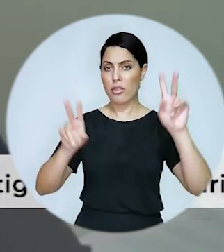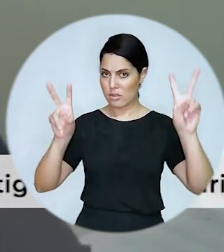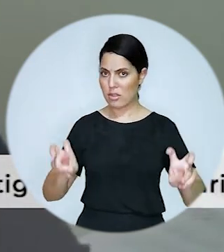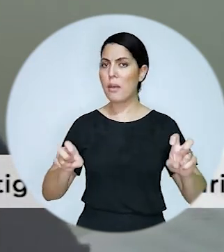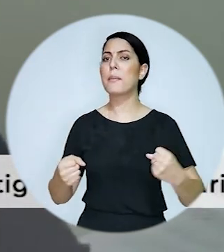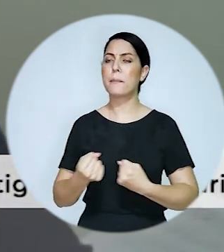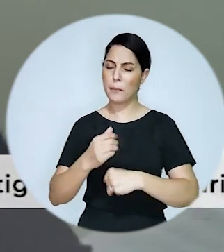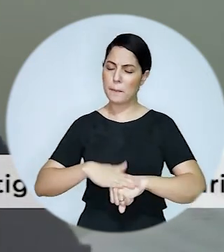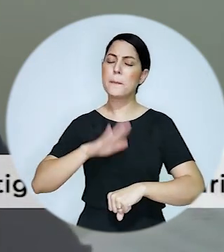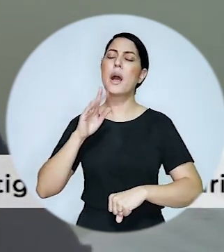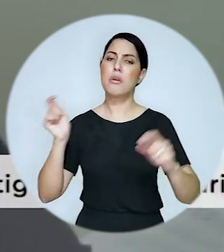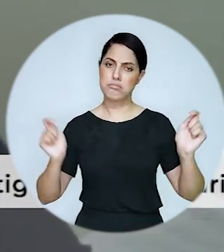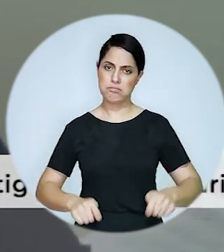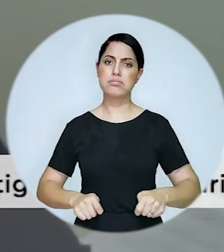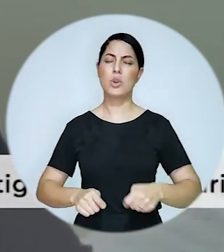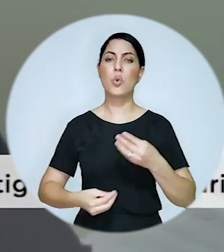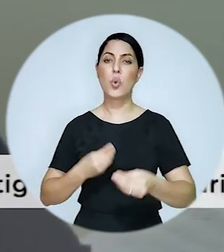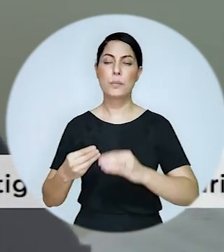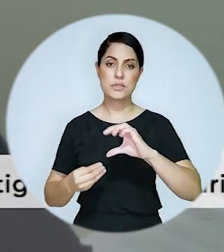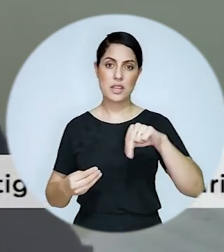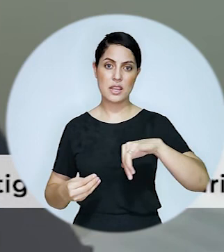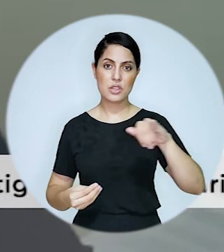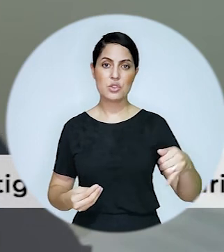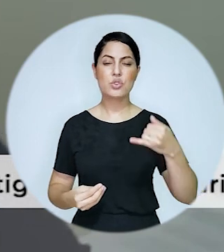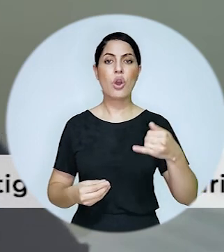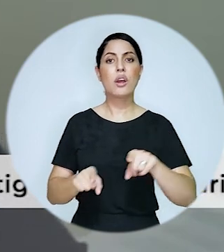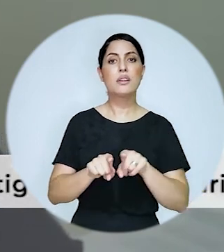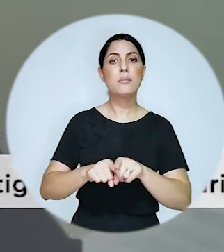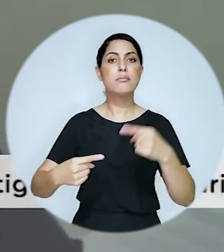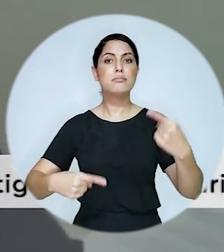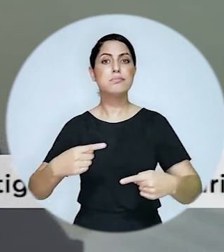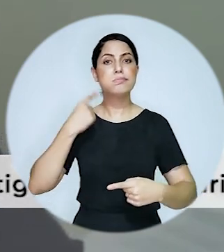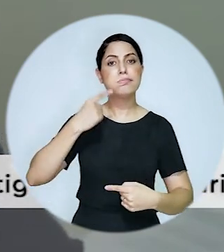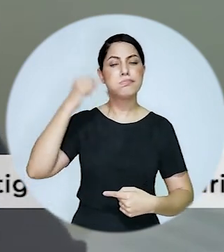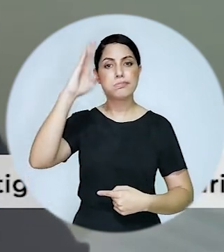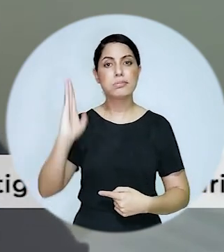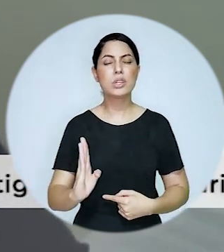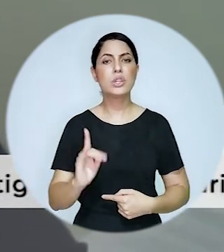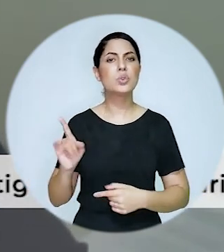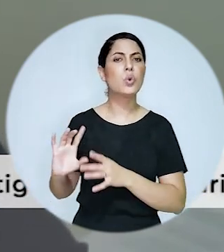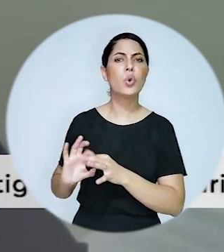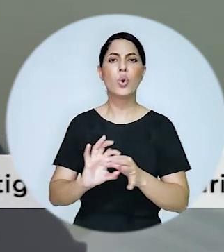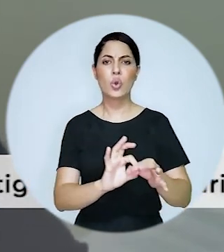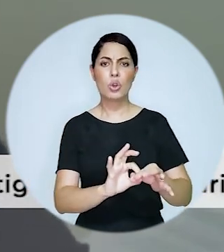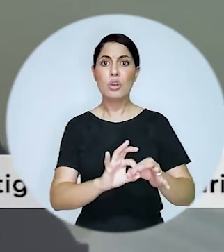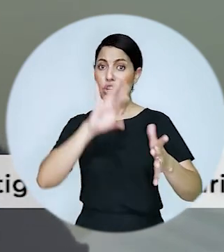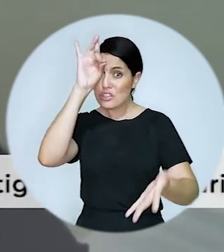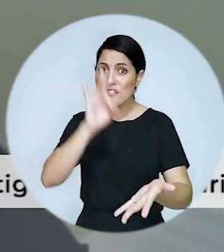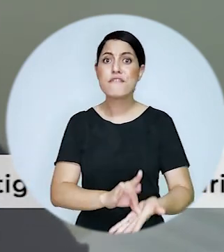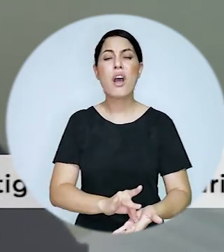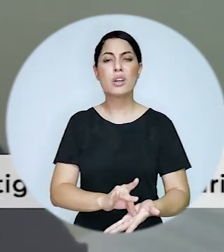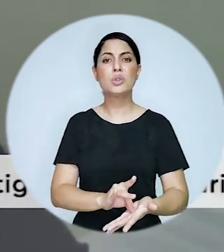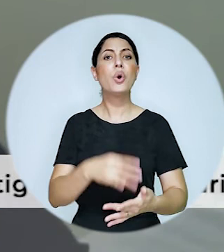temática como eu falei aqui eu vi muito isso tanto o CNJ a ordem dos advogados do Brasil tentando realmente fomentar o que de